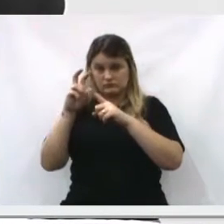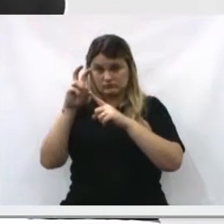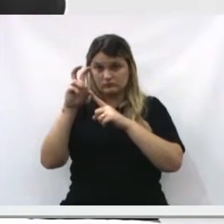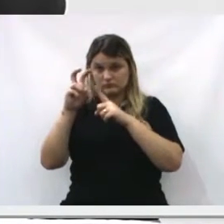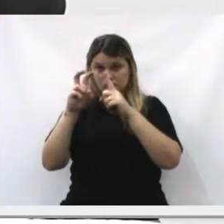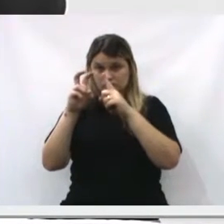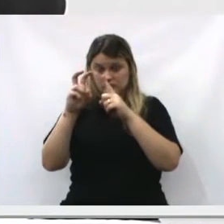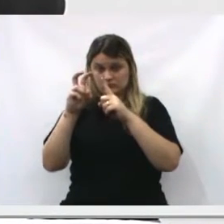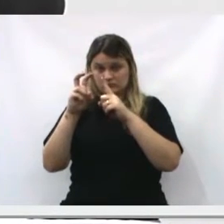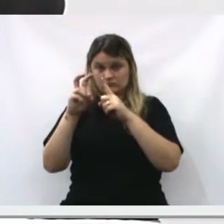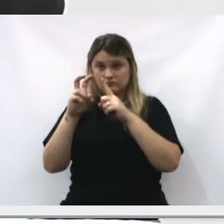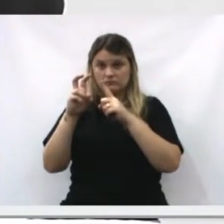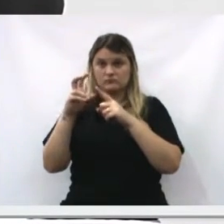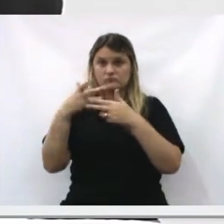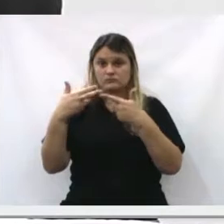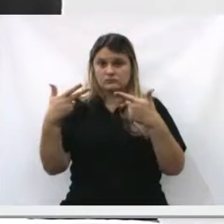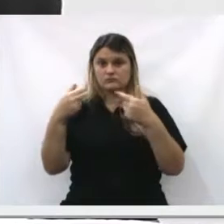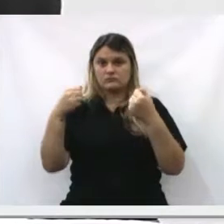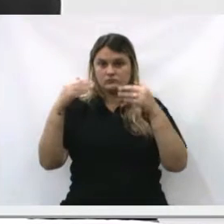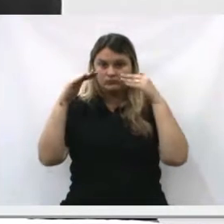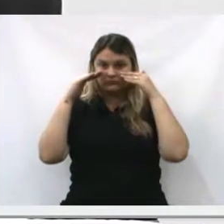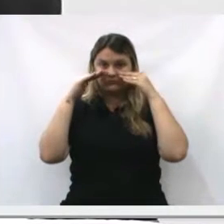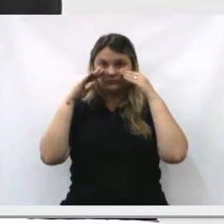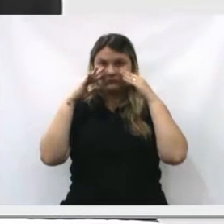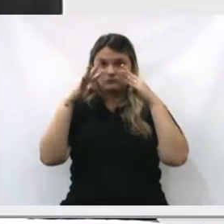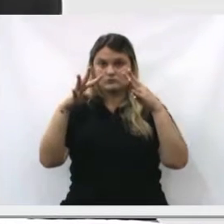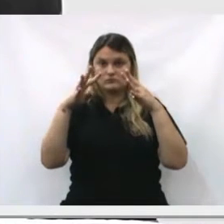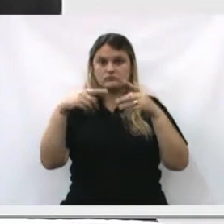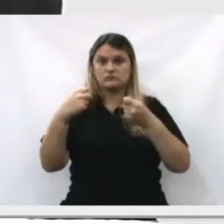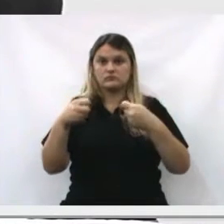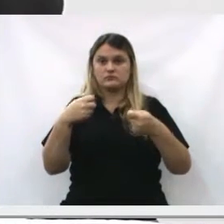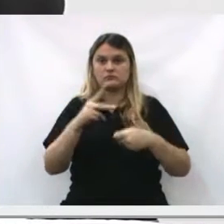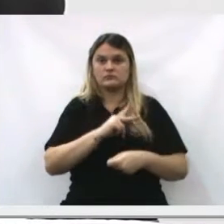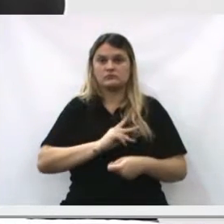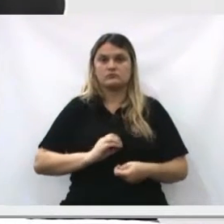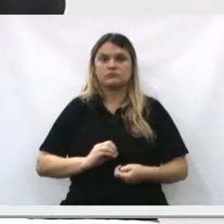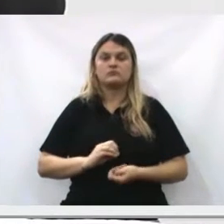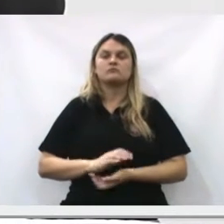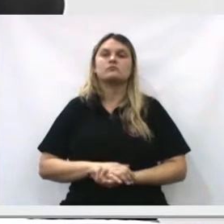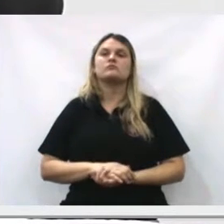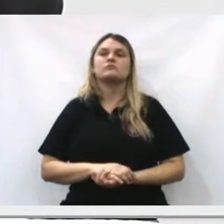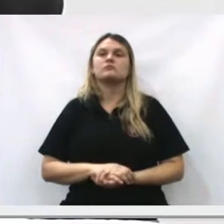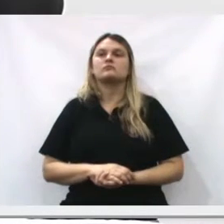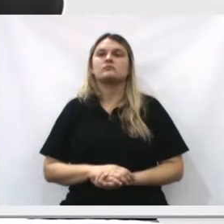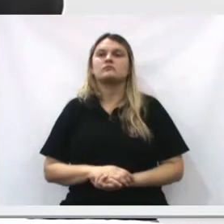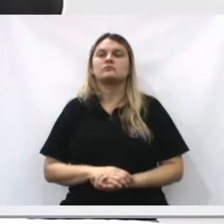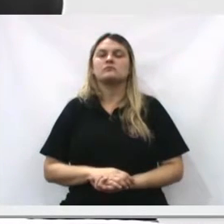princípios que precisam ser prestado atenção na administração pública.